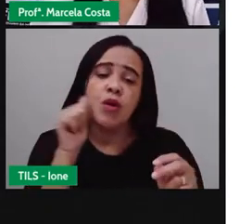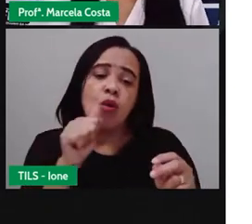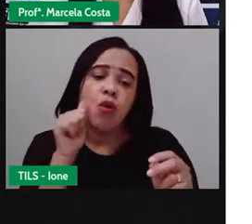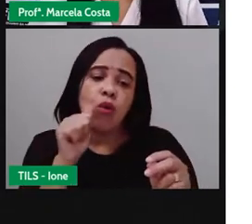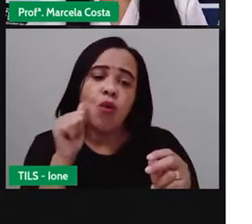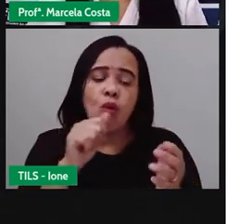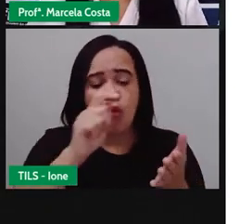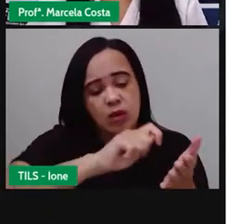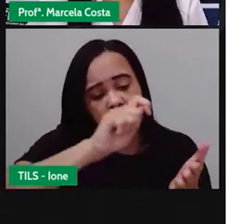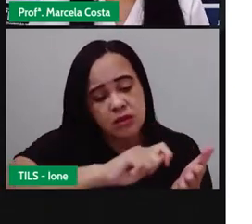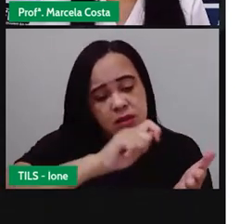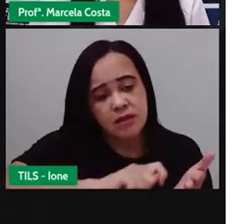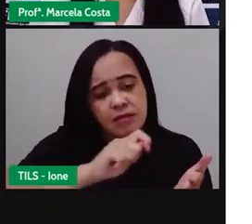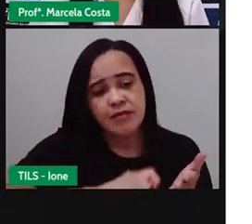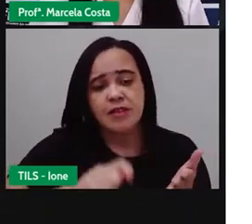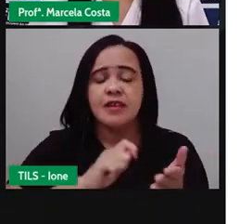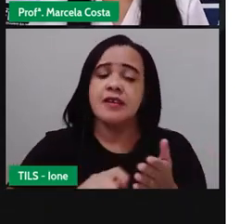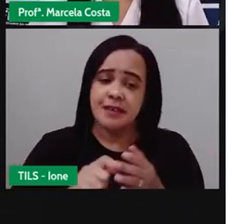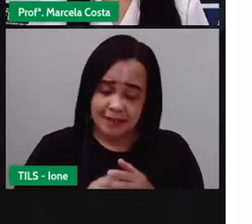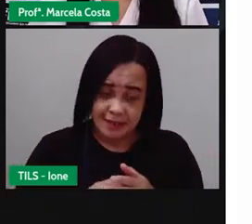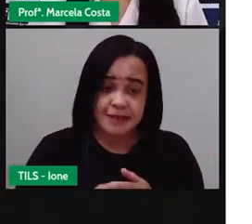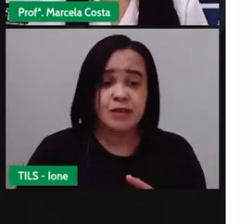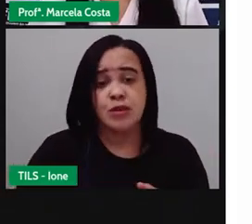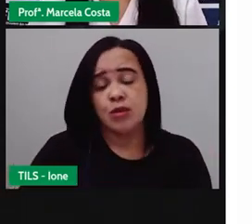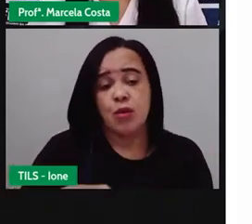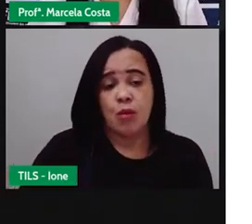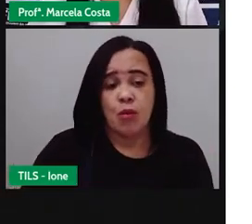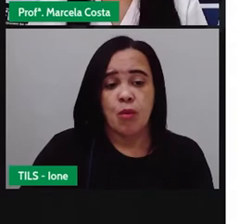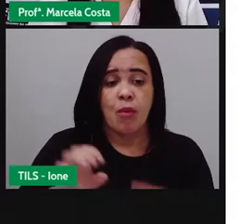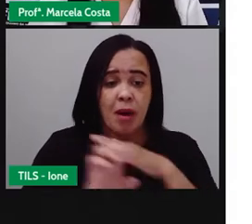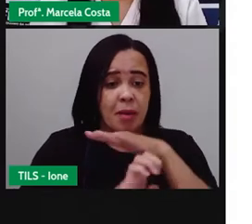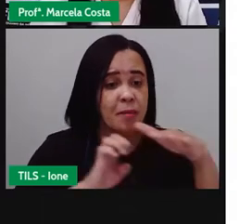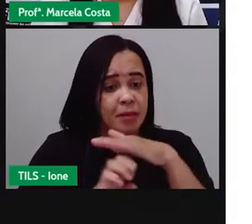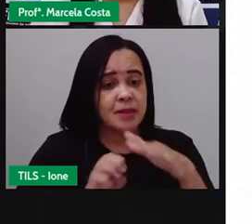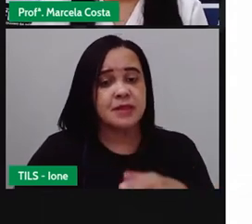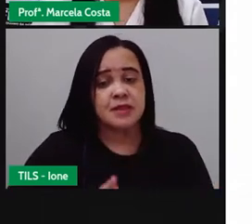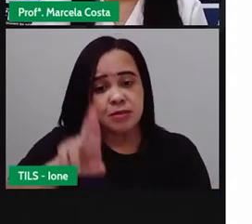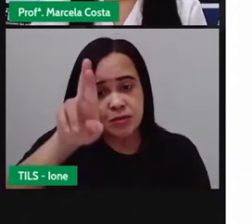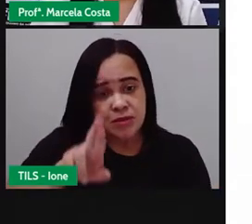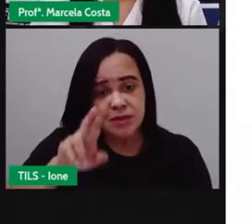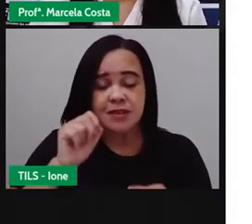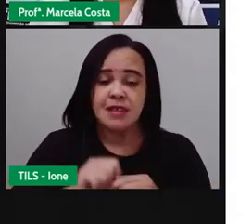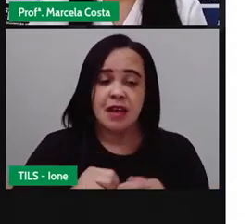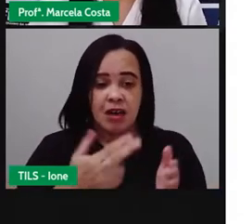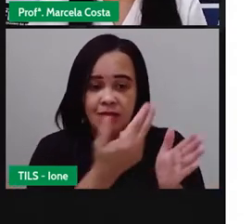o nome da editora, se tem ilustração, o nome do ilustrador, da ilustradora.